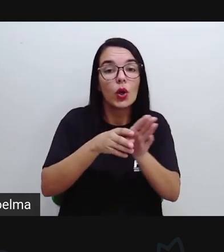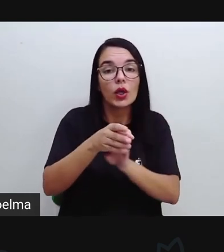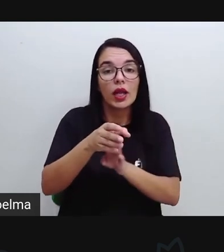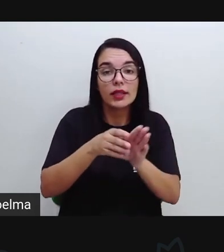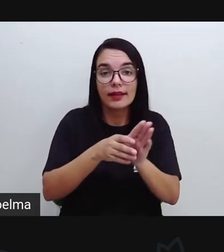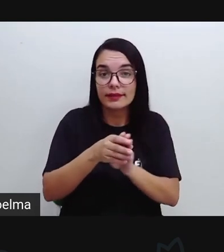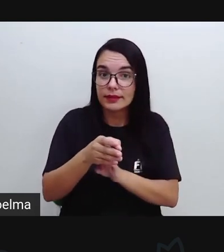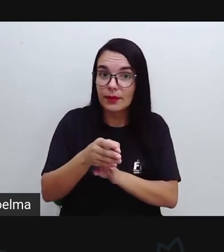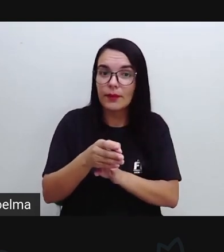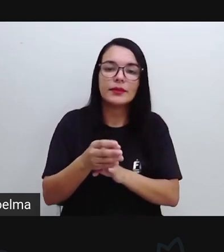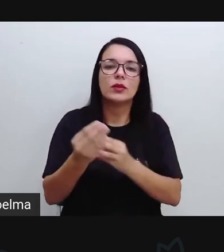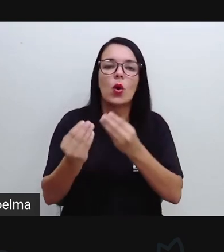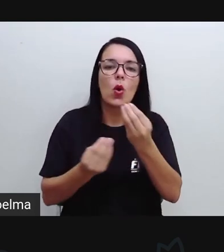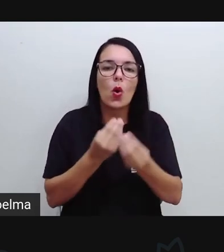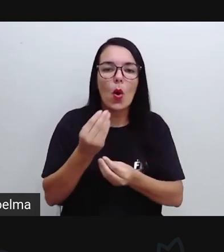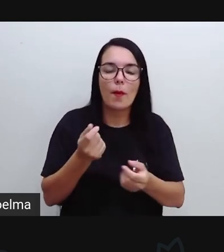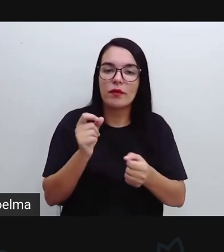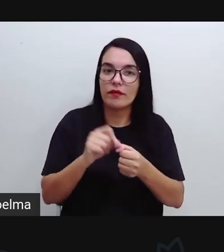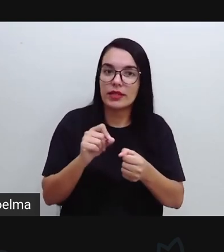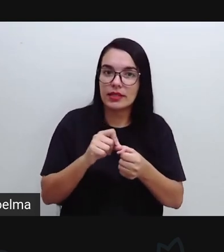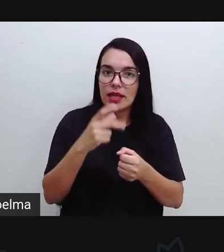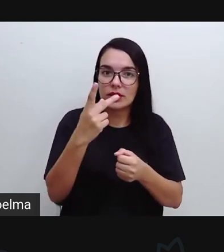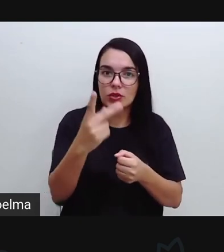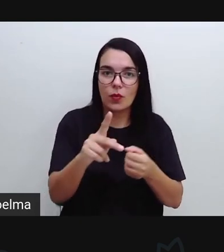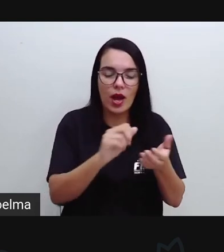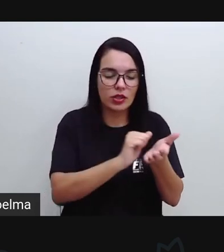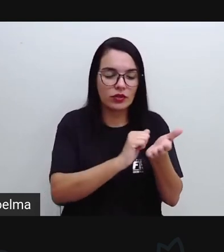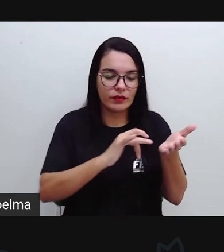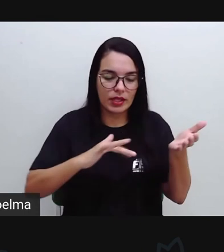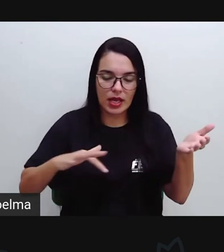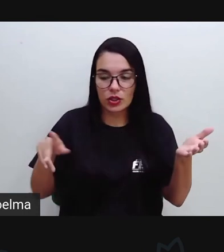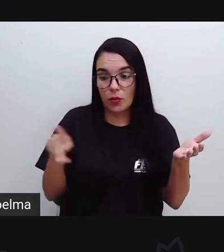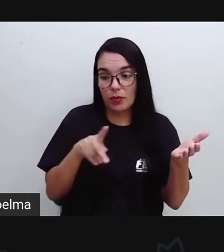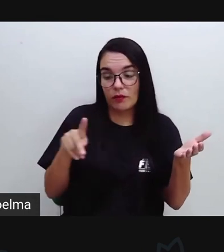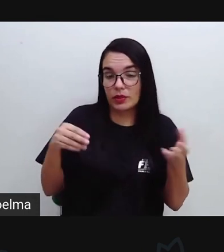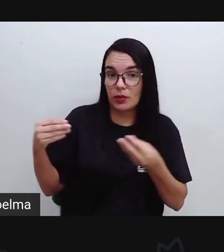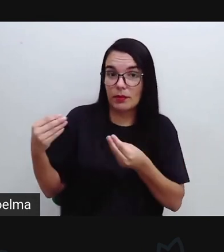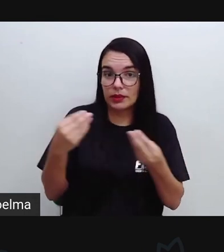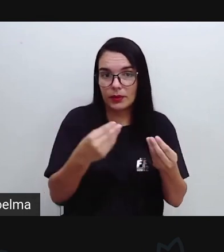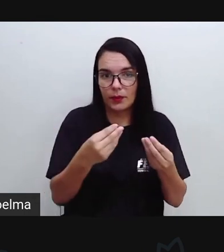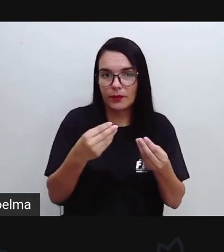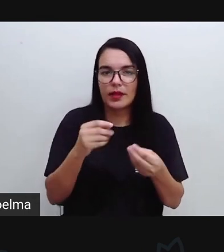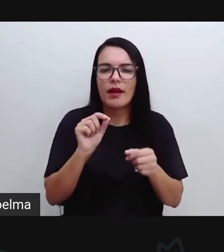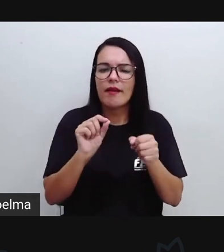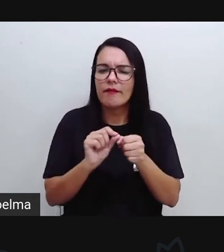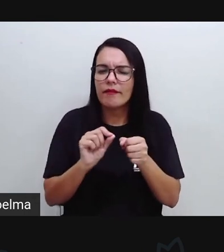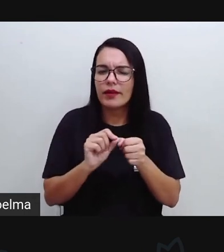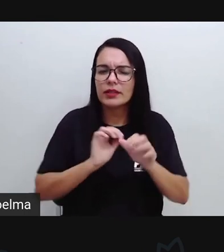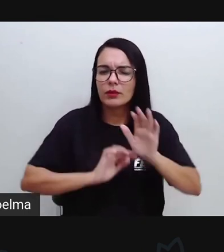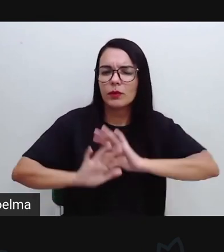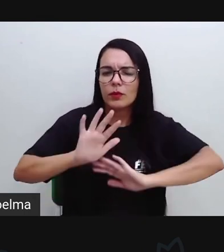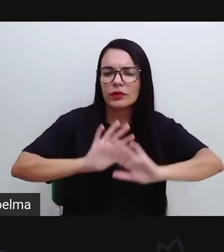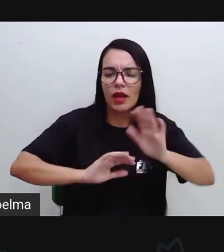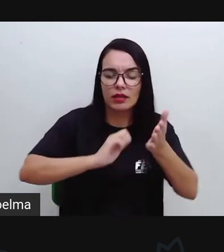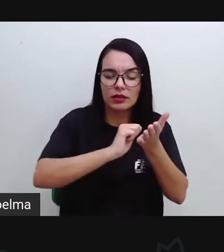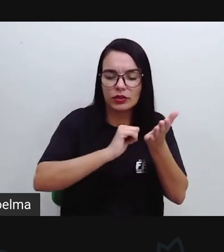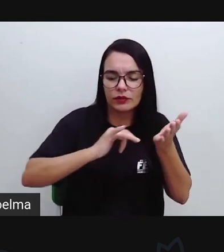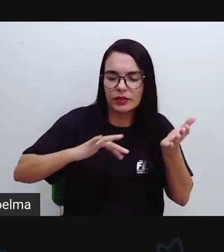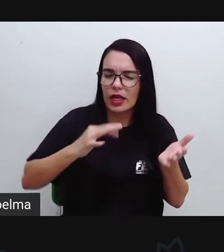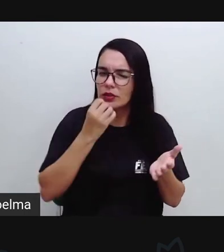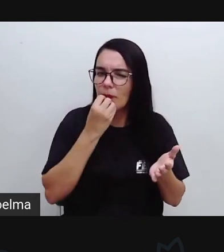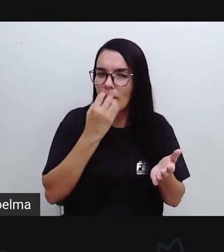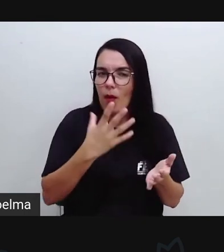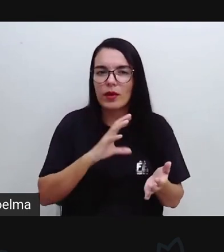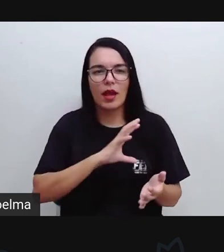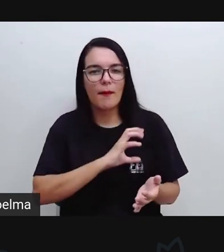foi dada e, neste caso, pelo seu professor, pela sua professora e realiza essa atividade com muito cuidado, com muito capricho, com muito